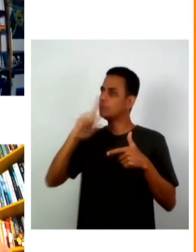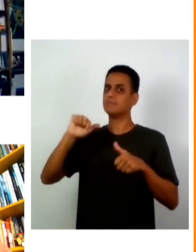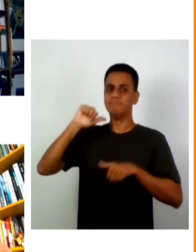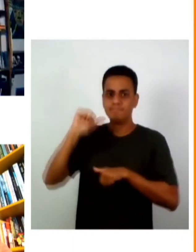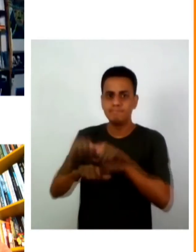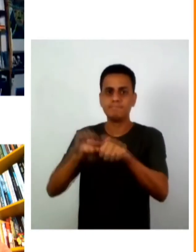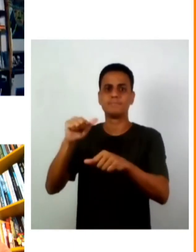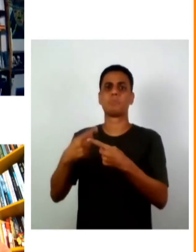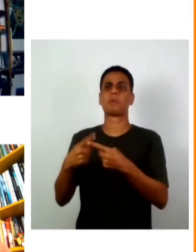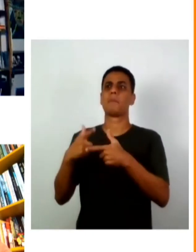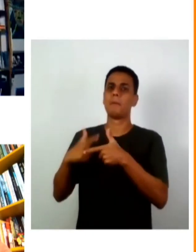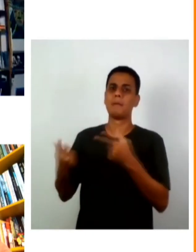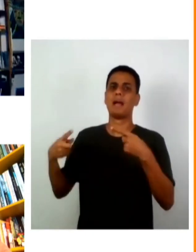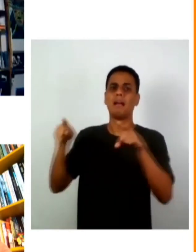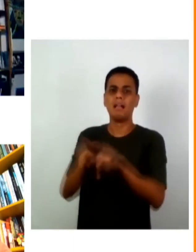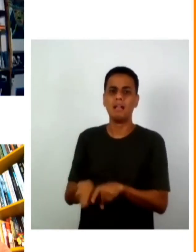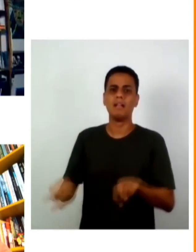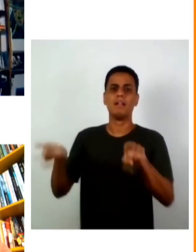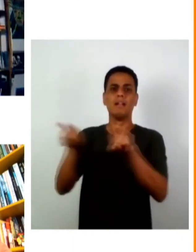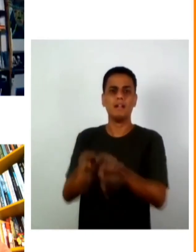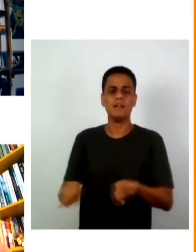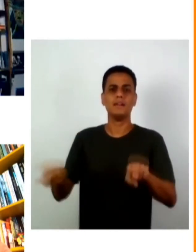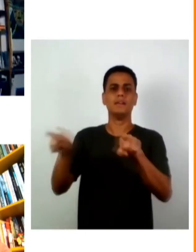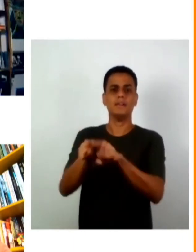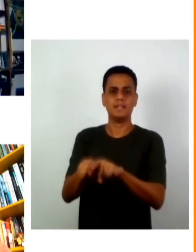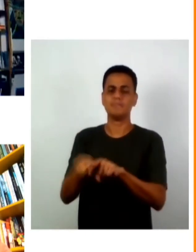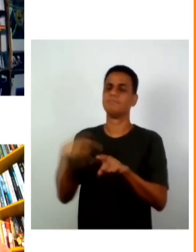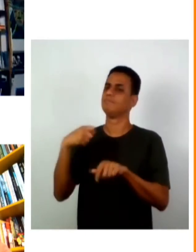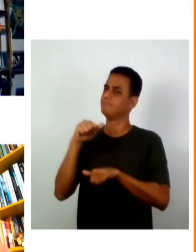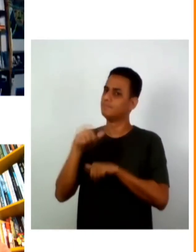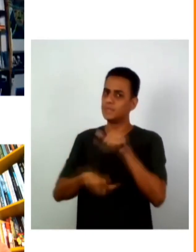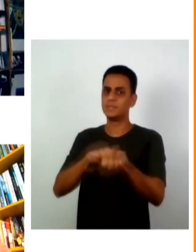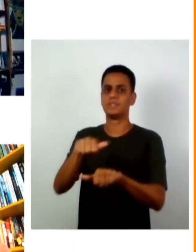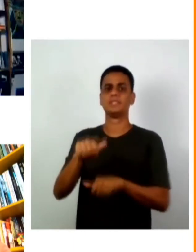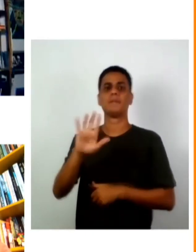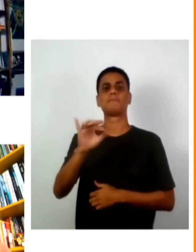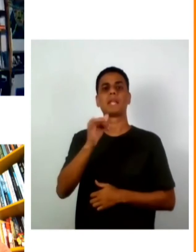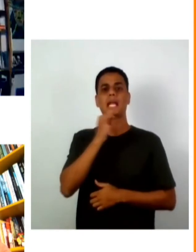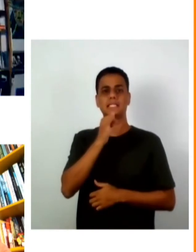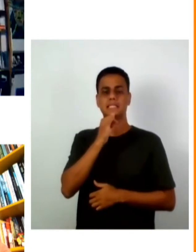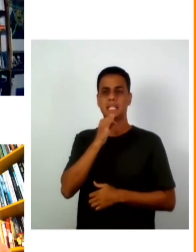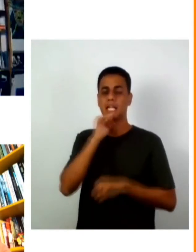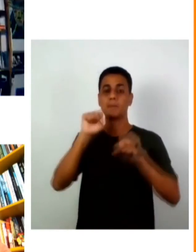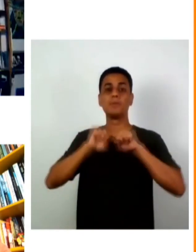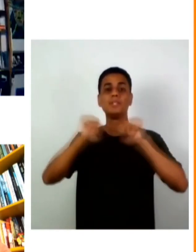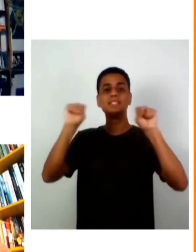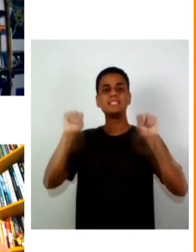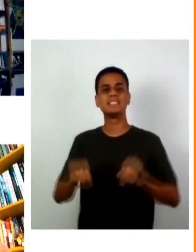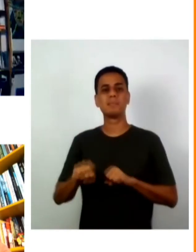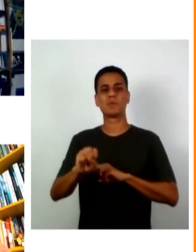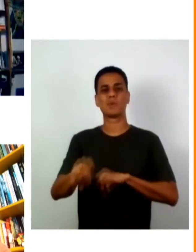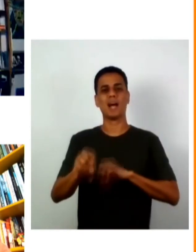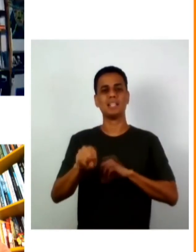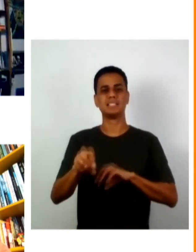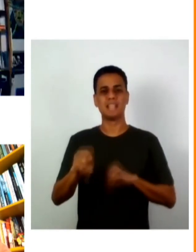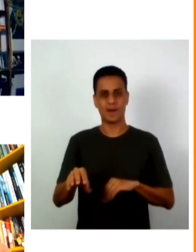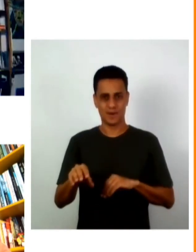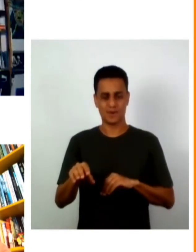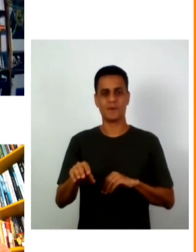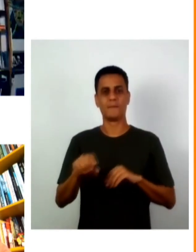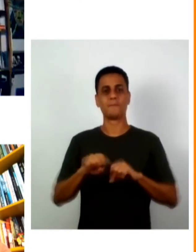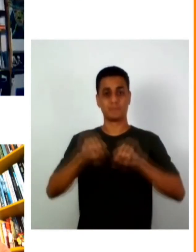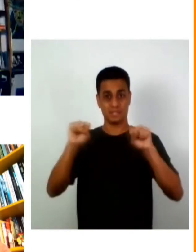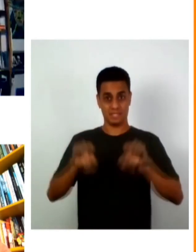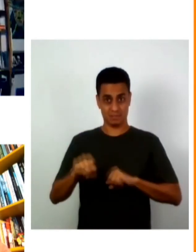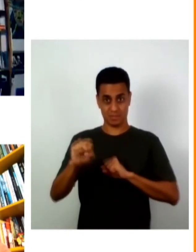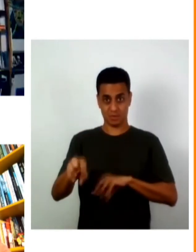que nunca se repetem ou seja as soluções as mesmas soluções não devem ser repetidas por exemplo o